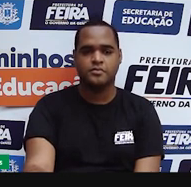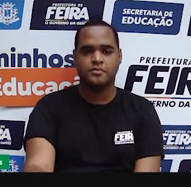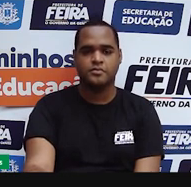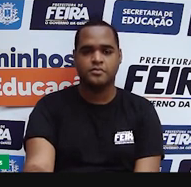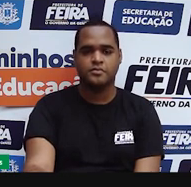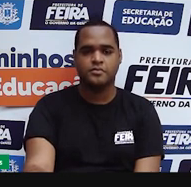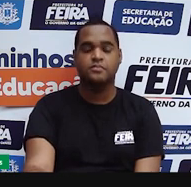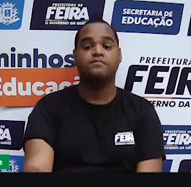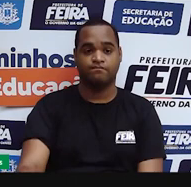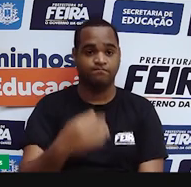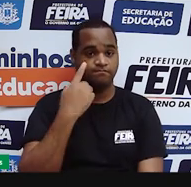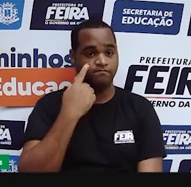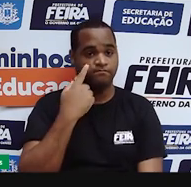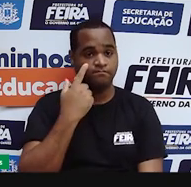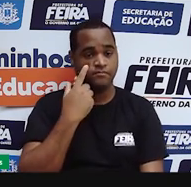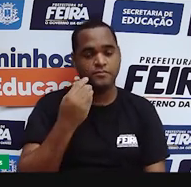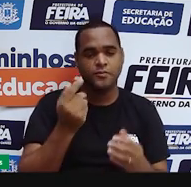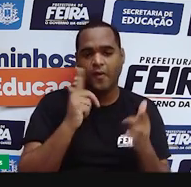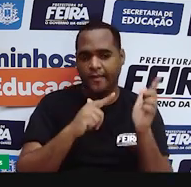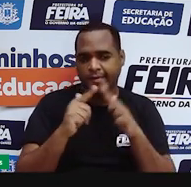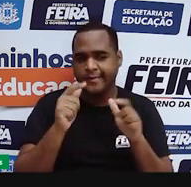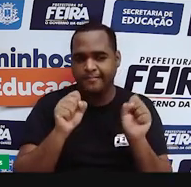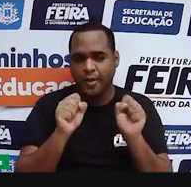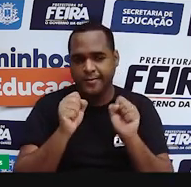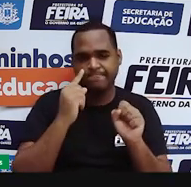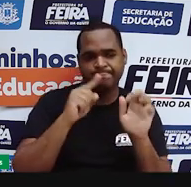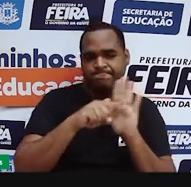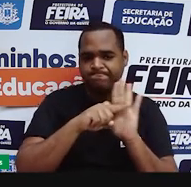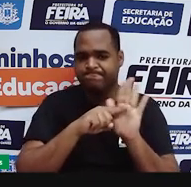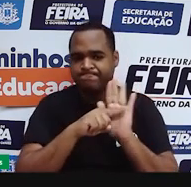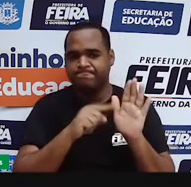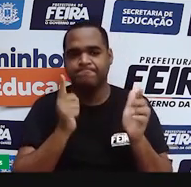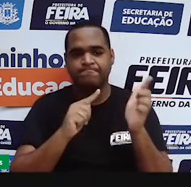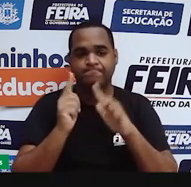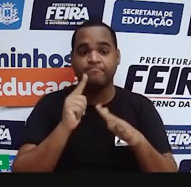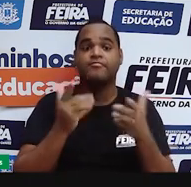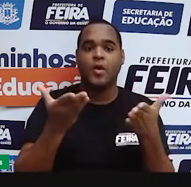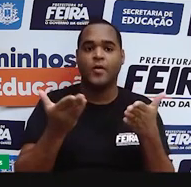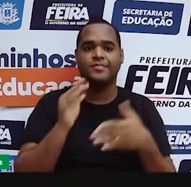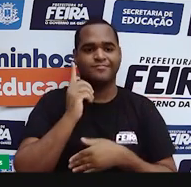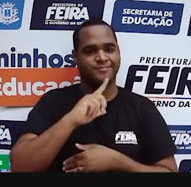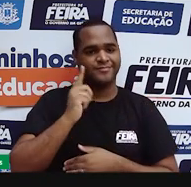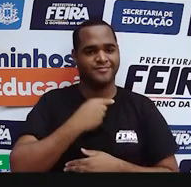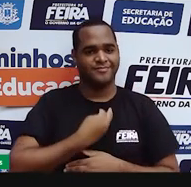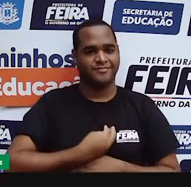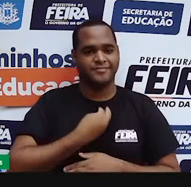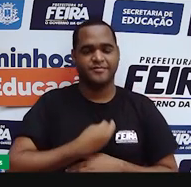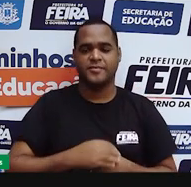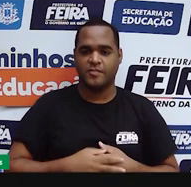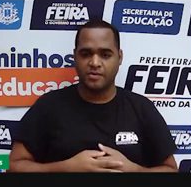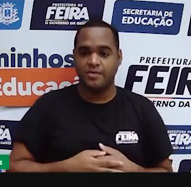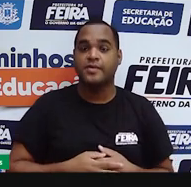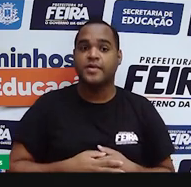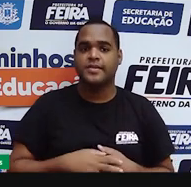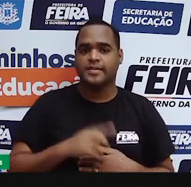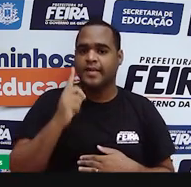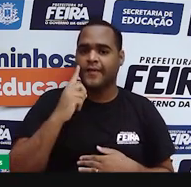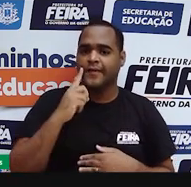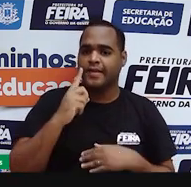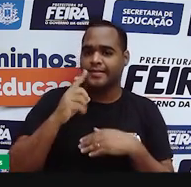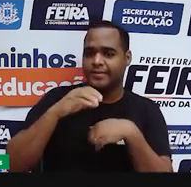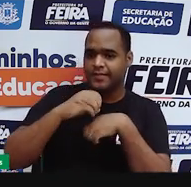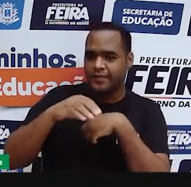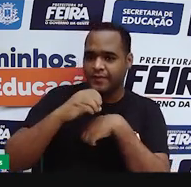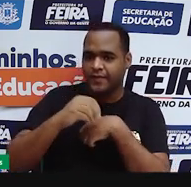Vamos ver se agora já vai ser possível detectar. Agora vai, ó. Essa notícia parece ser verdadeira. Busque